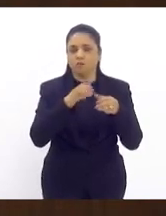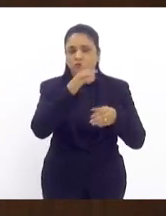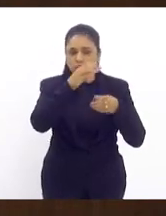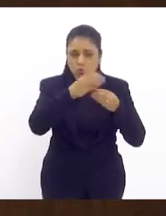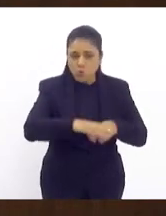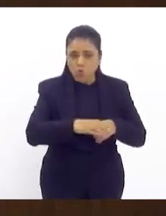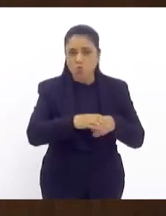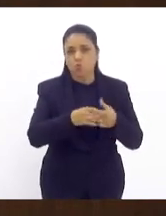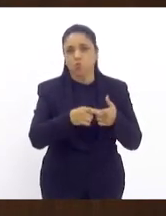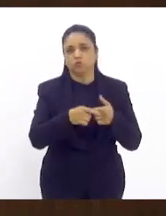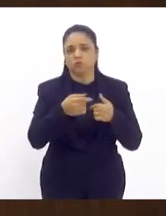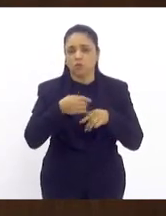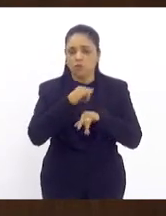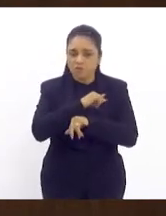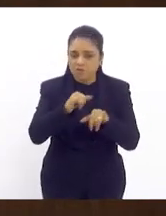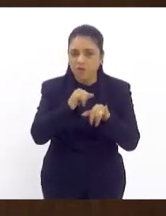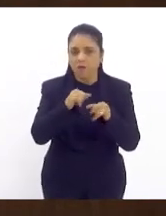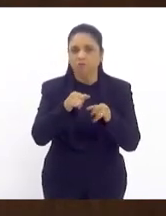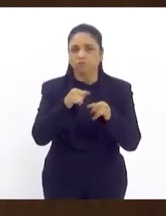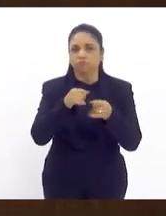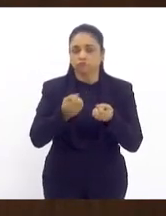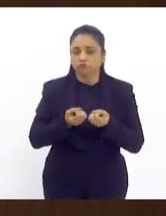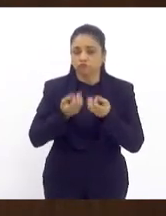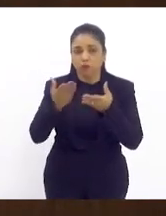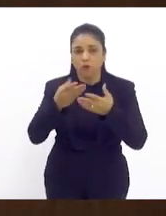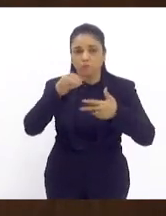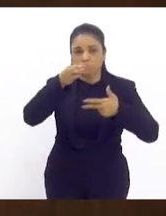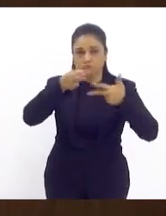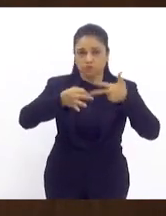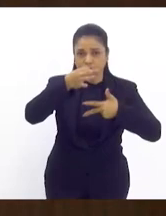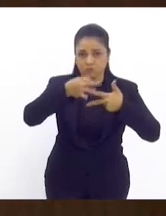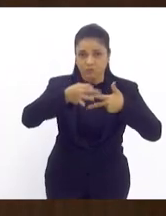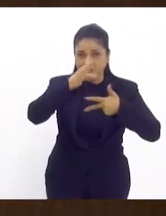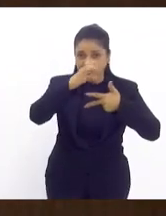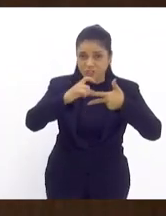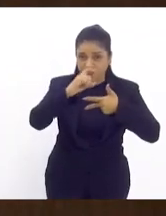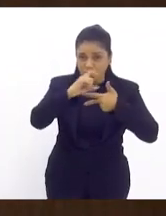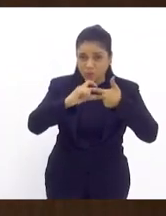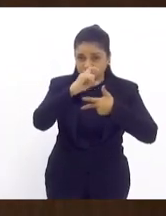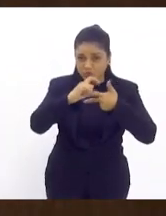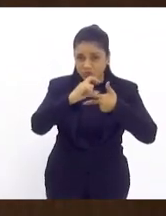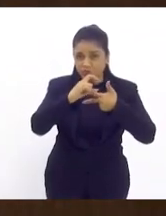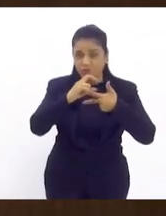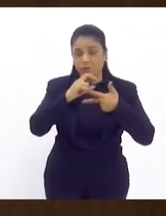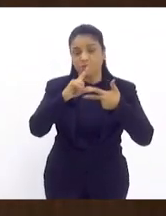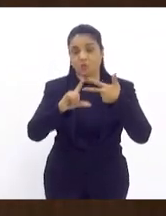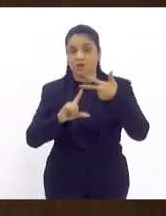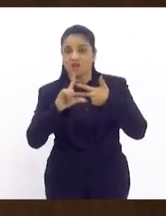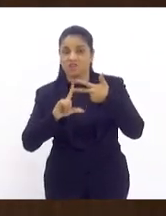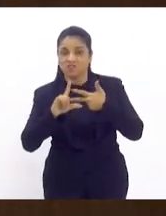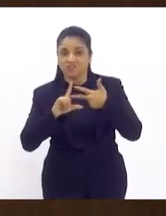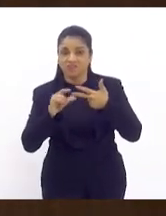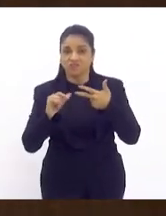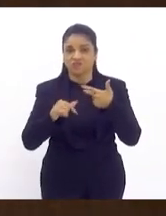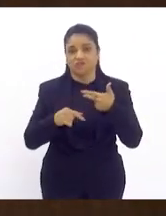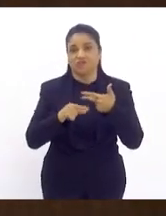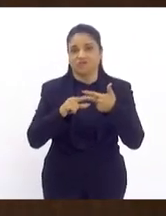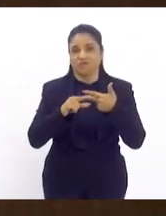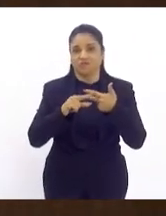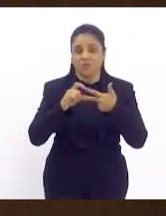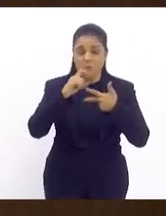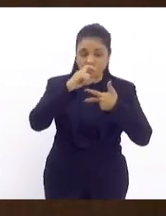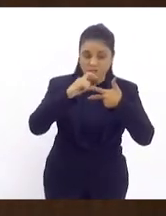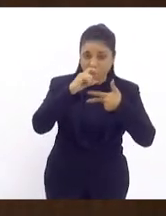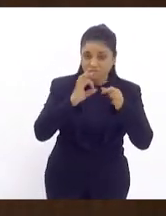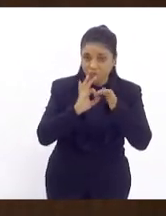que joga a bola para o executivo autorizando o legislativo que tem o poder de fiscalizar a partir do momento que a gente autoriza o executivo a